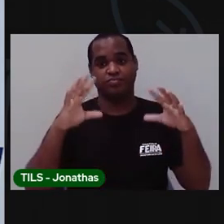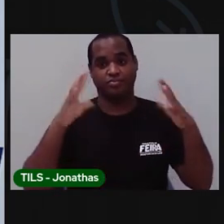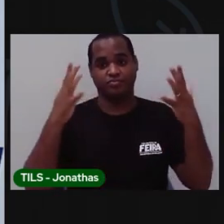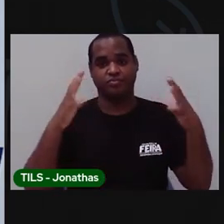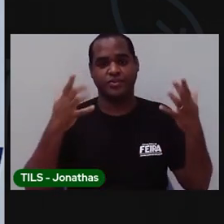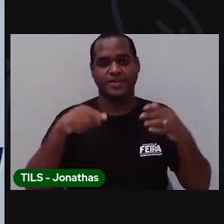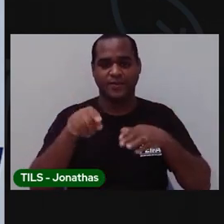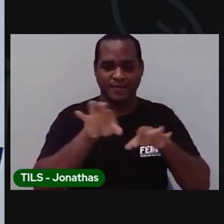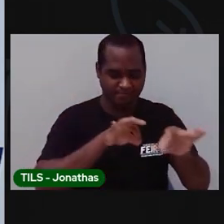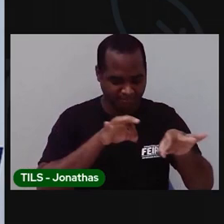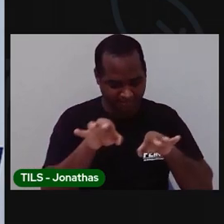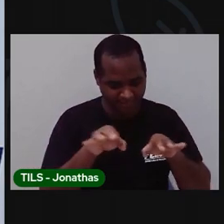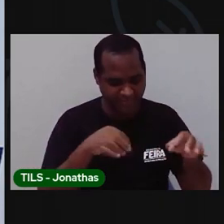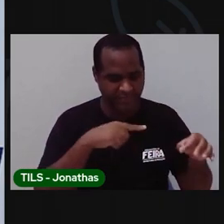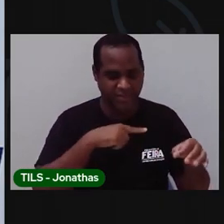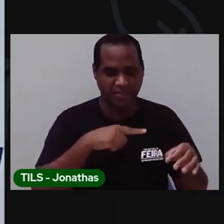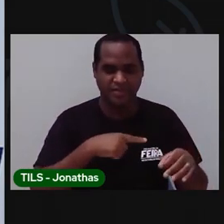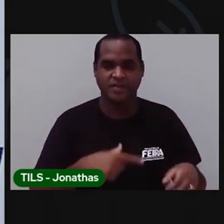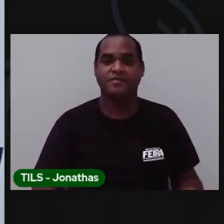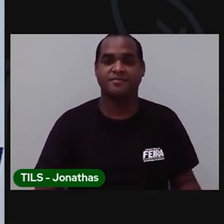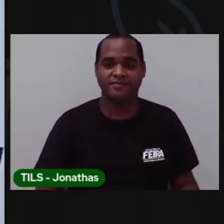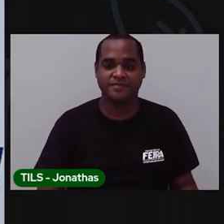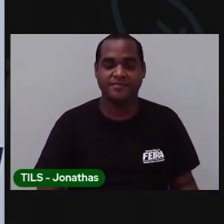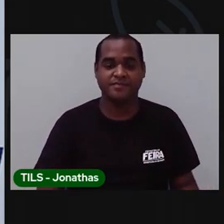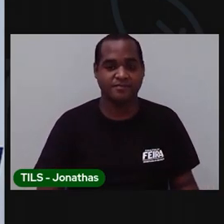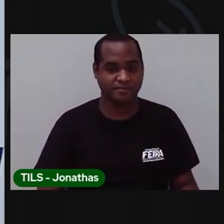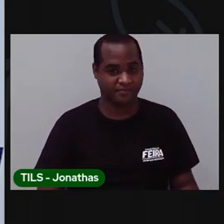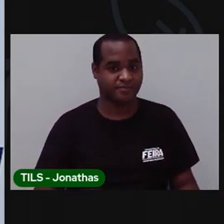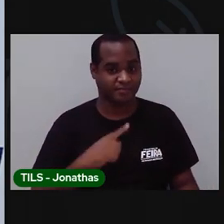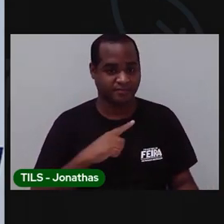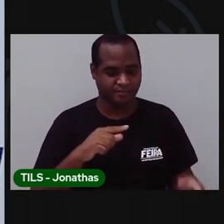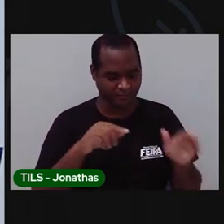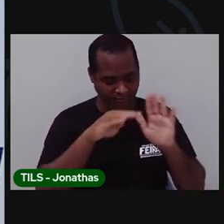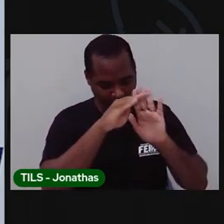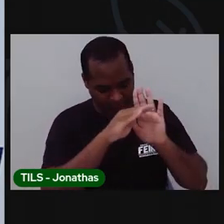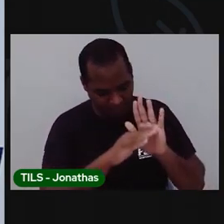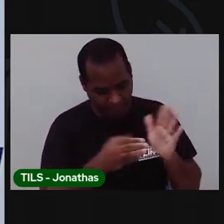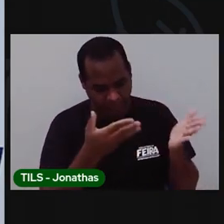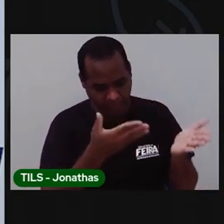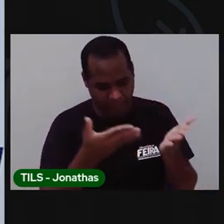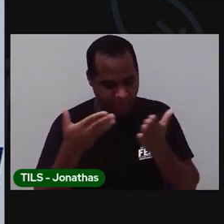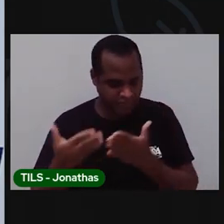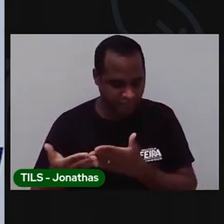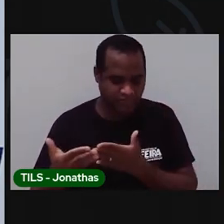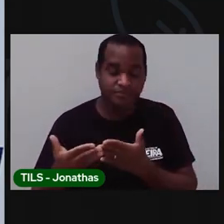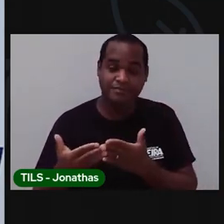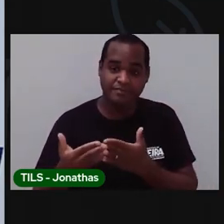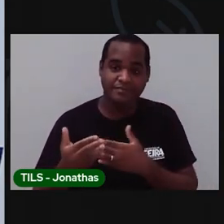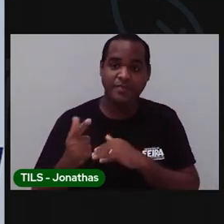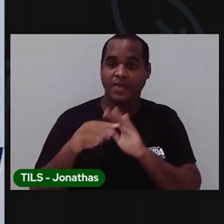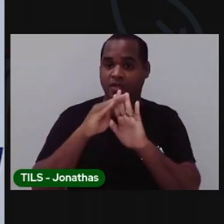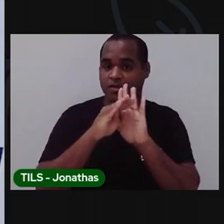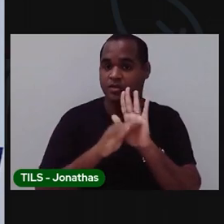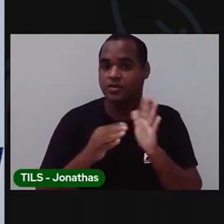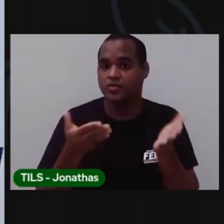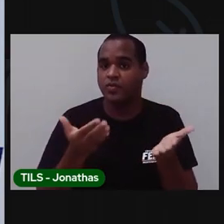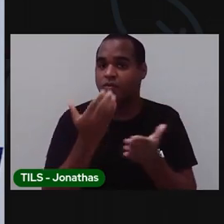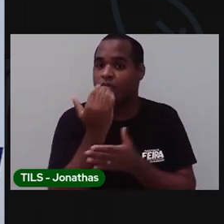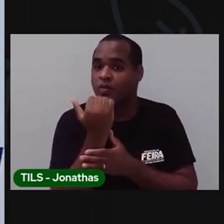se organizar. Tem a lista de convidados. A gente fez uma lista de comidas.